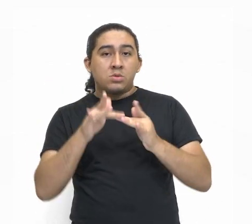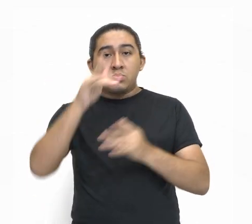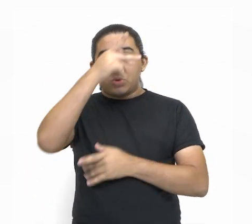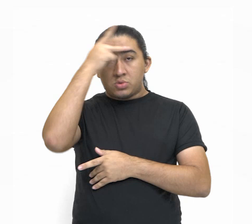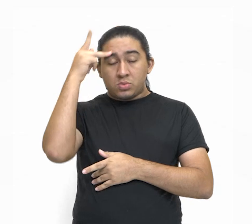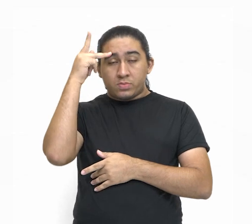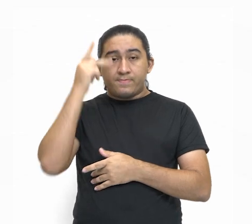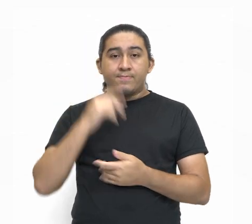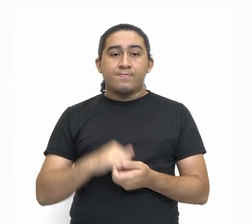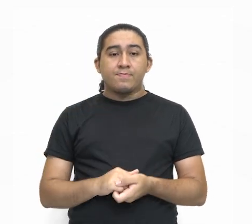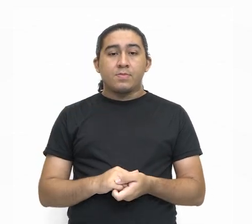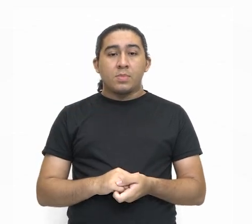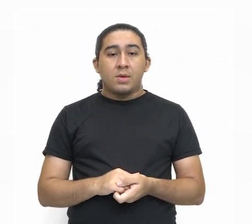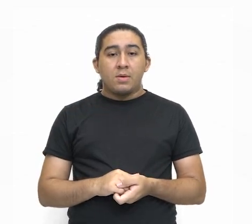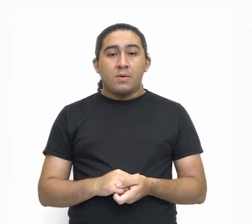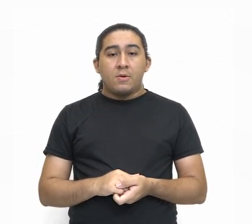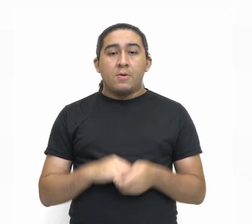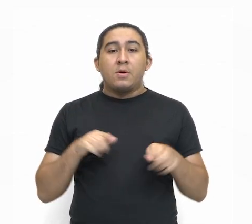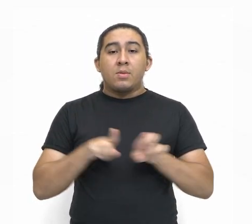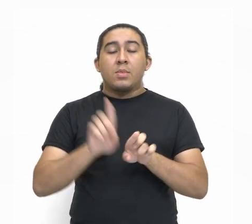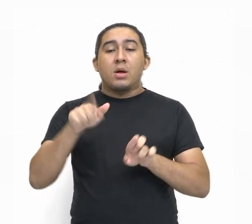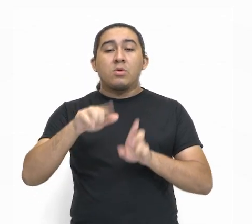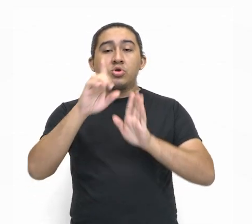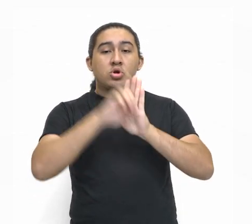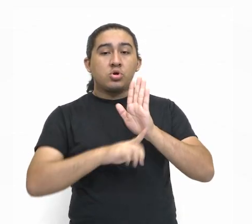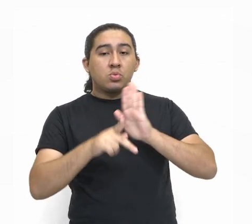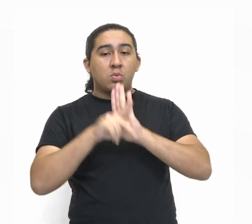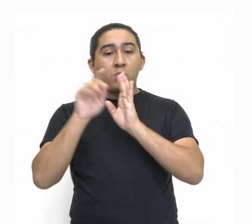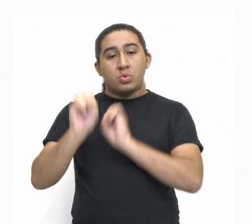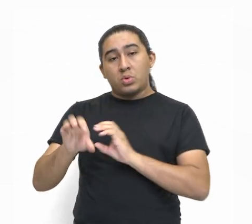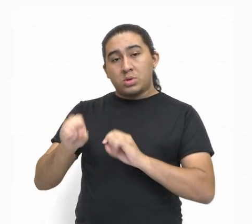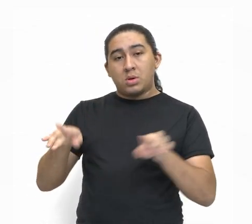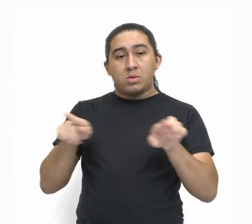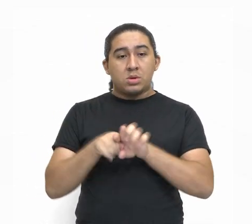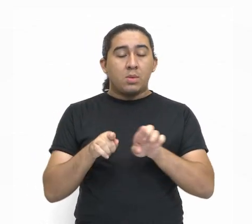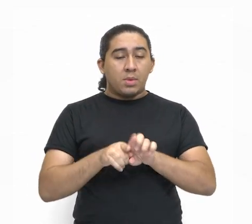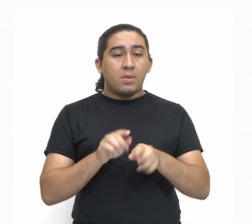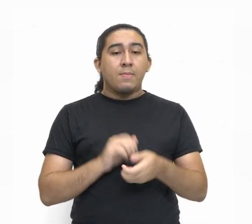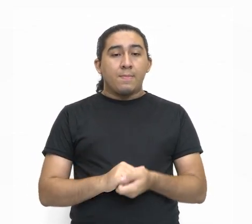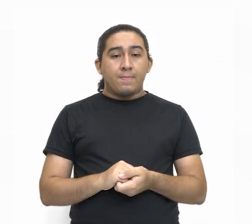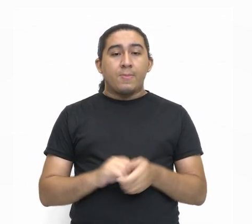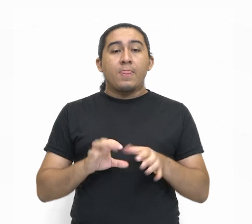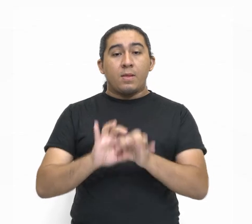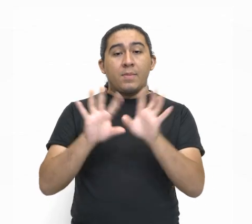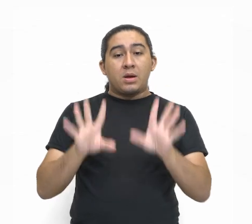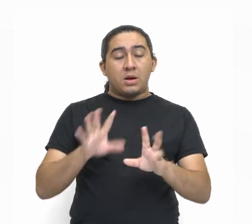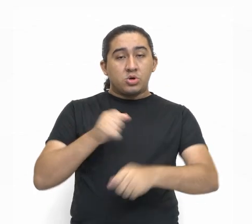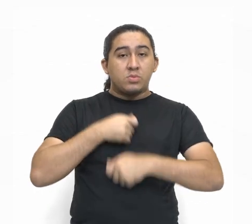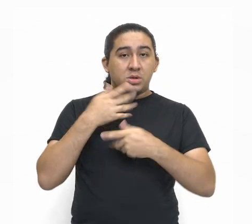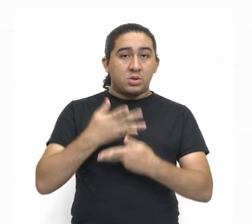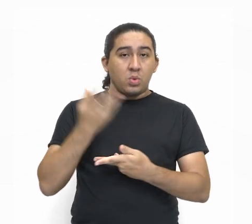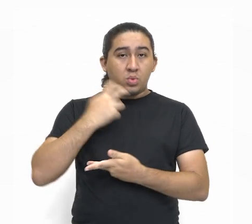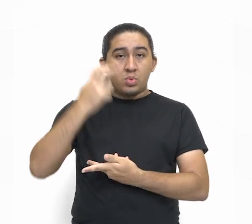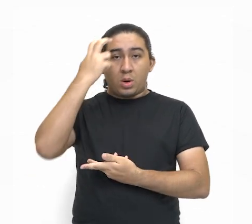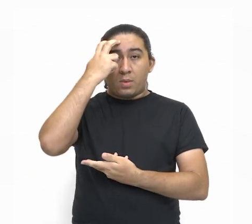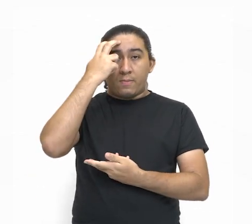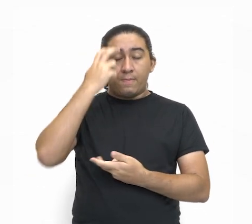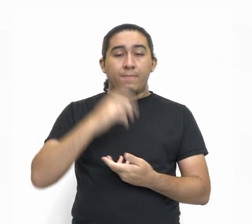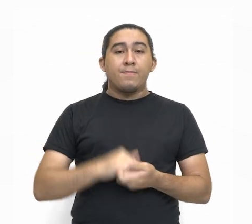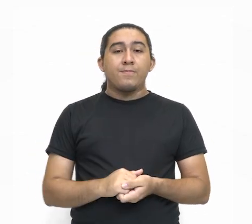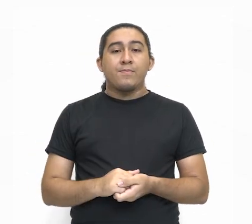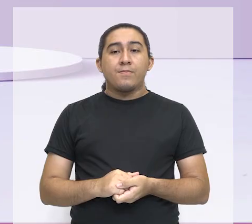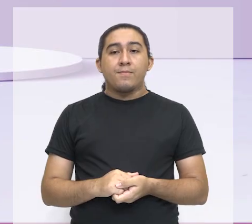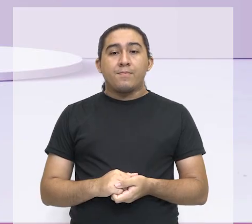cultura. Isso inclui o direito à educação e também à liberdade de expressão cultural.